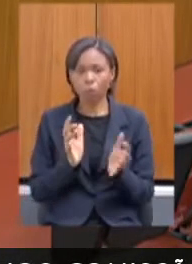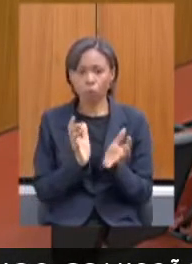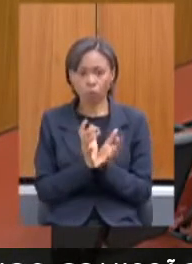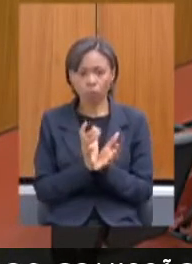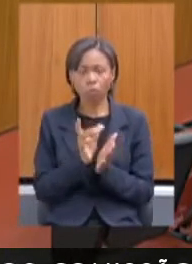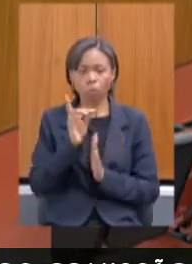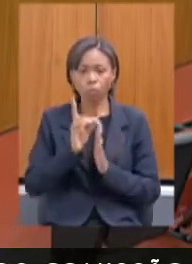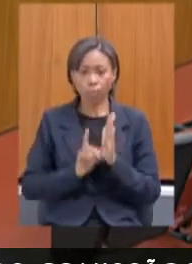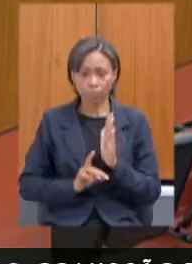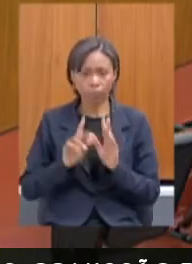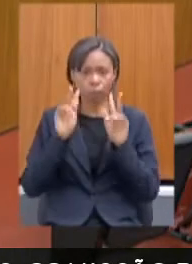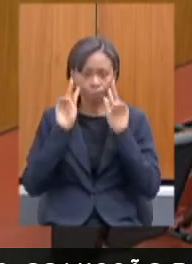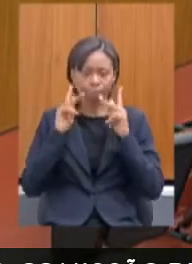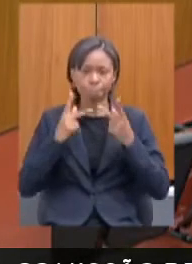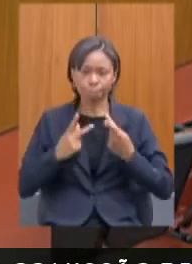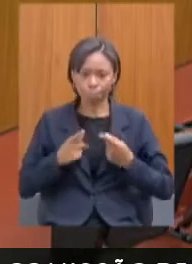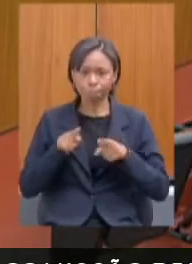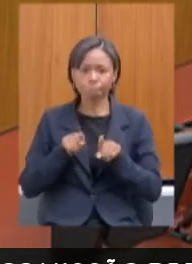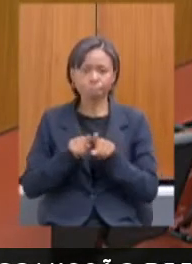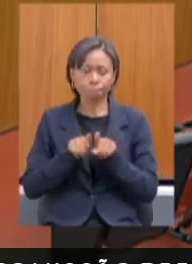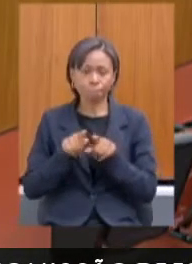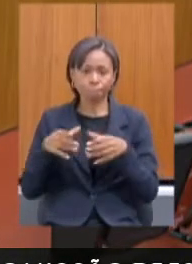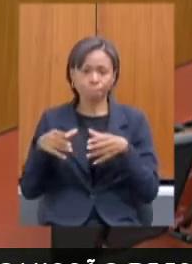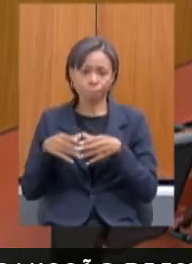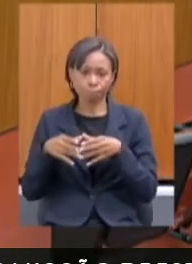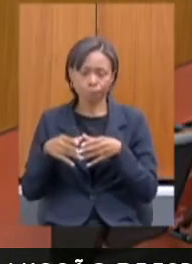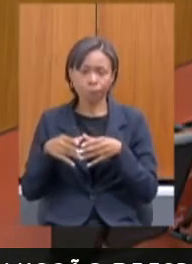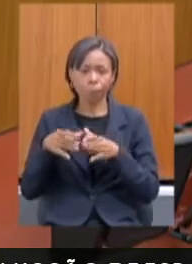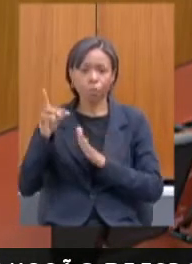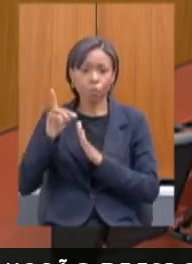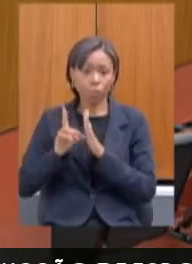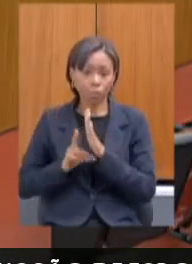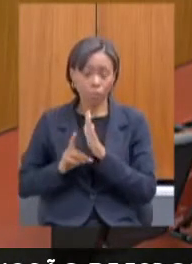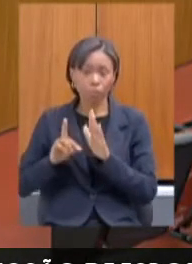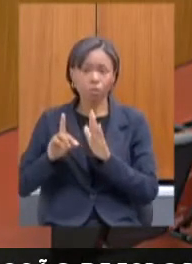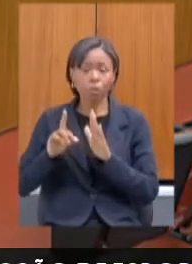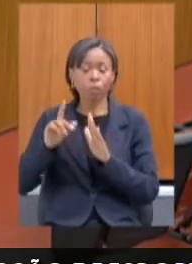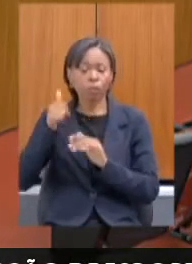Direitos Humanos, mas preside também a Comissão de Defesa dos Direitos das Mulheres.